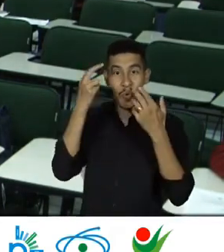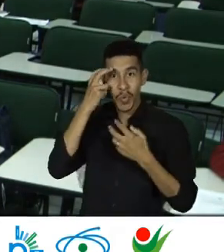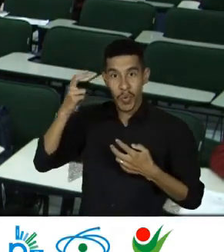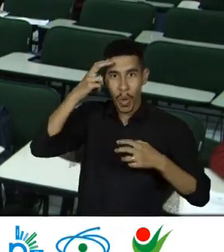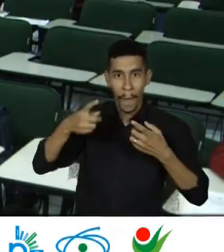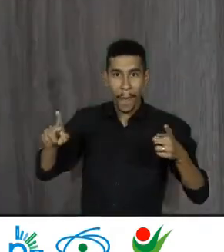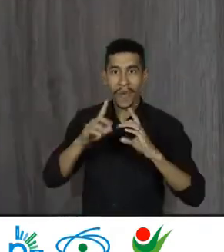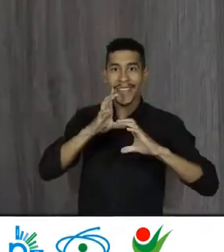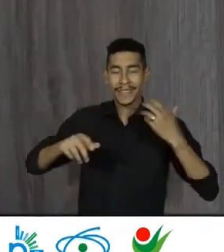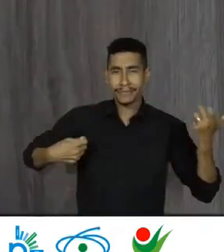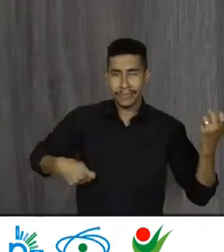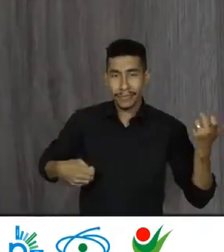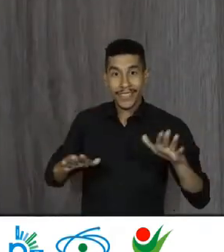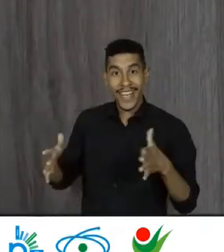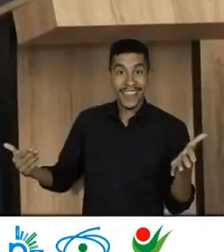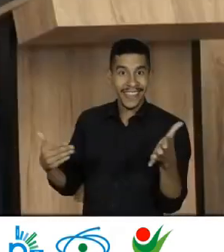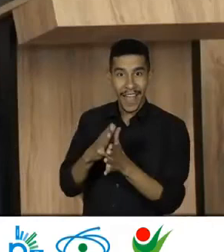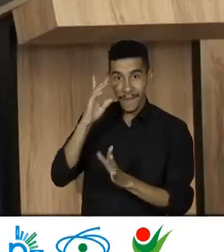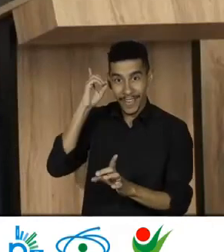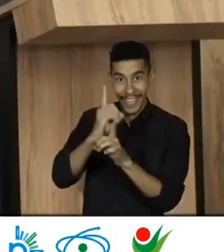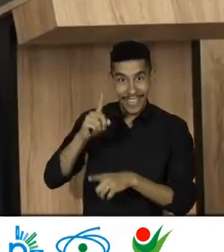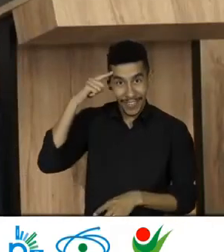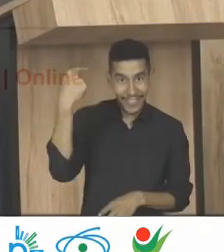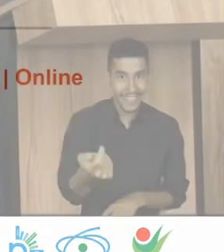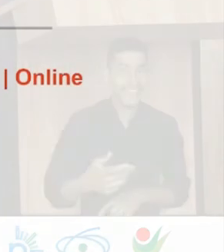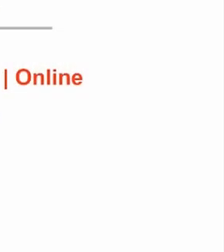E é isso Até amanhã Tá bom pessoal?